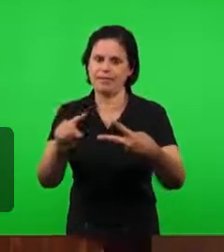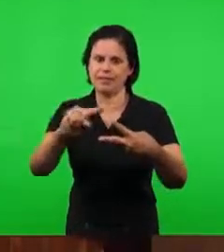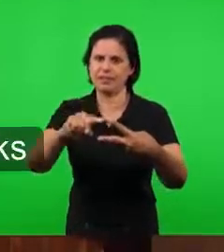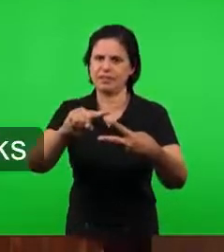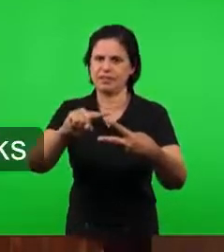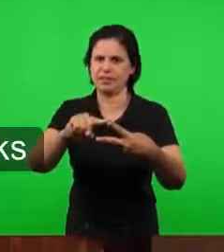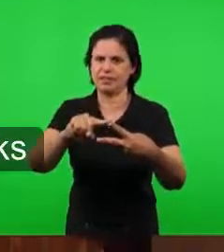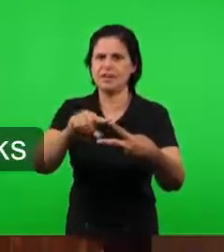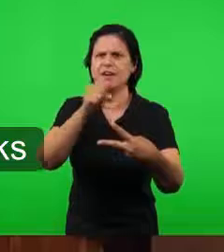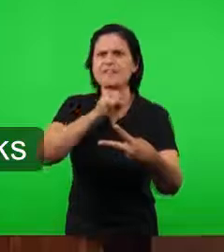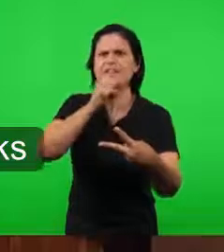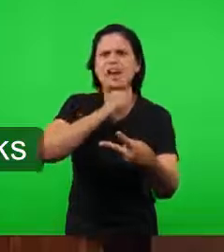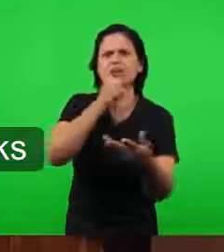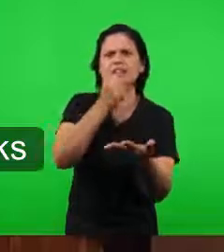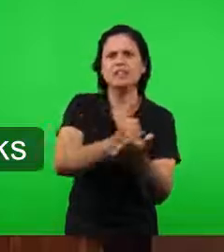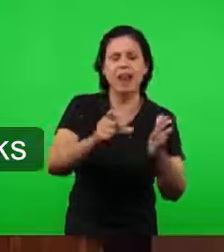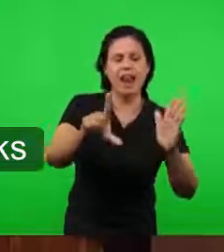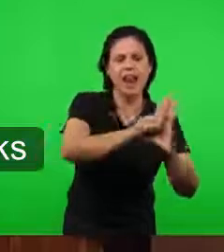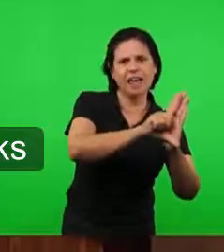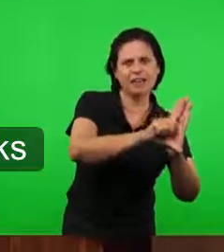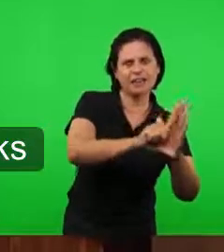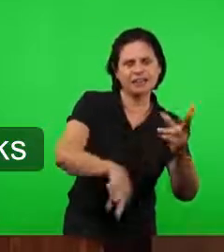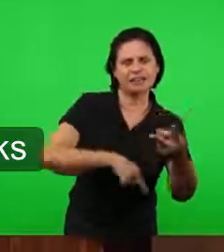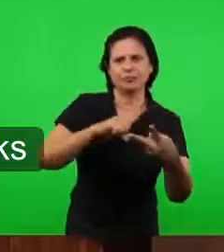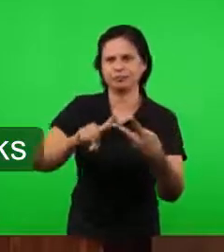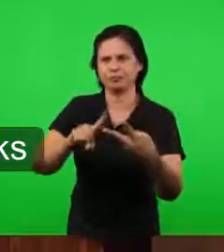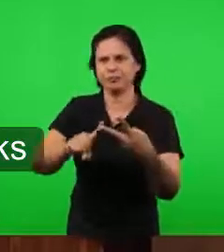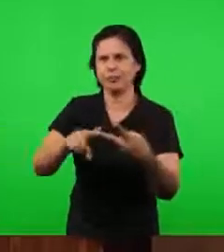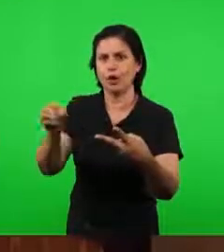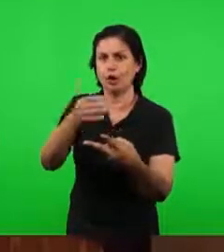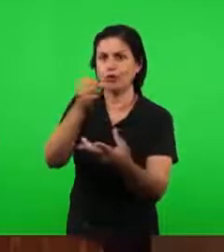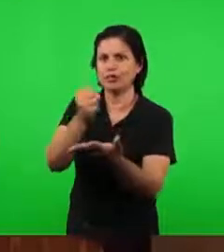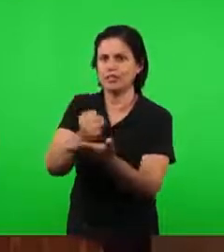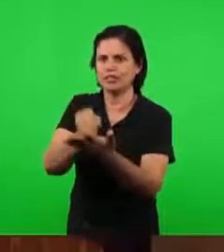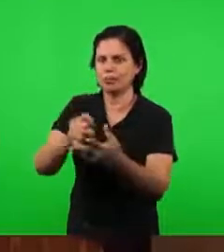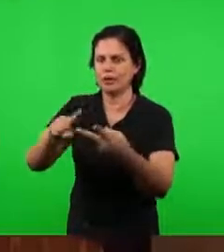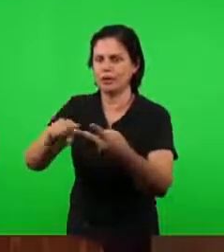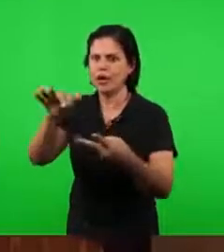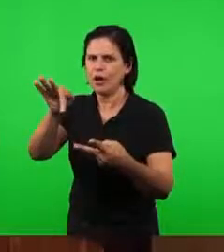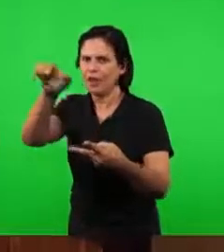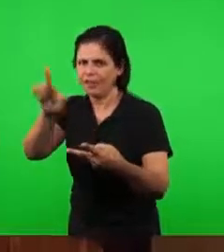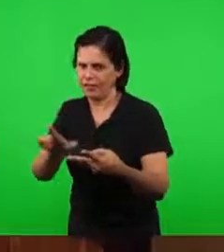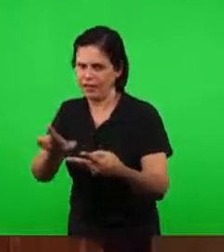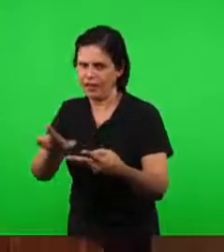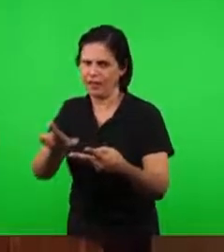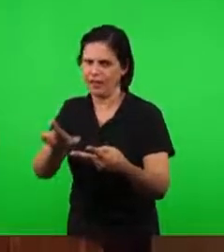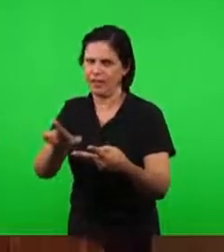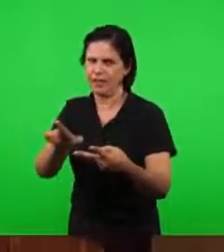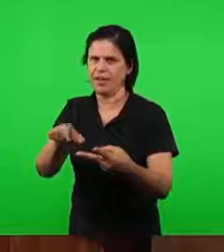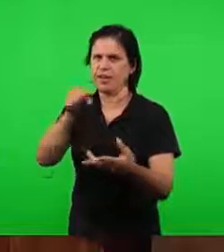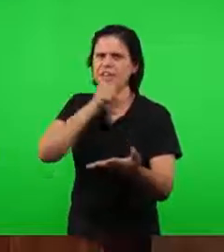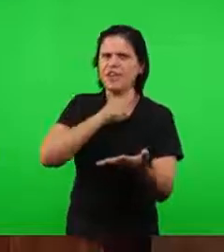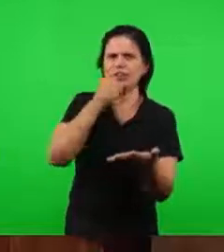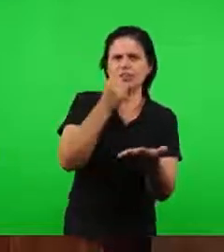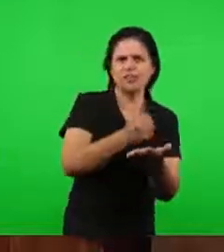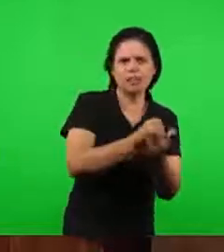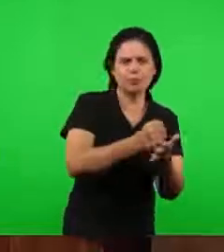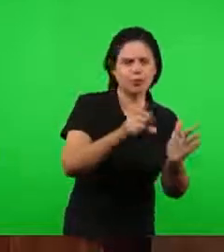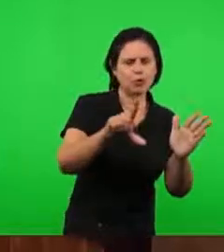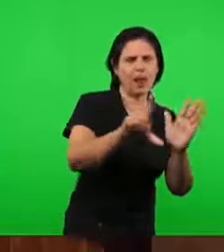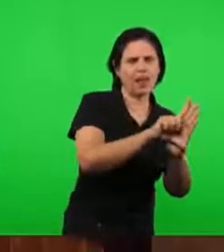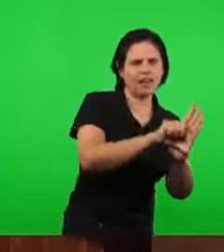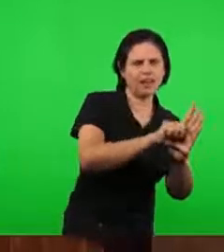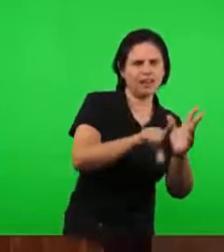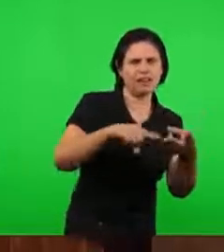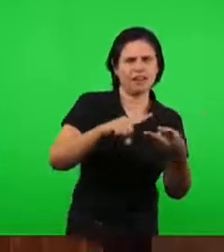obra. Novo Testamento, fé. Velho Testamento, obra. Novo Testamento, graça. Então, a